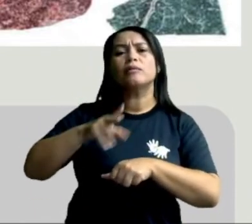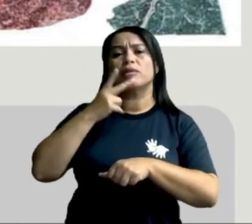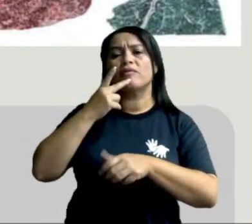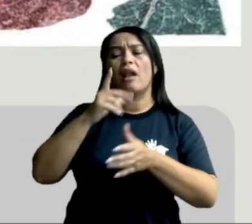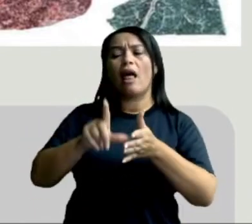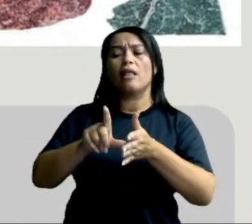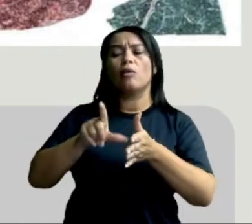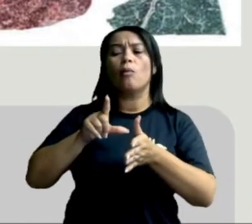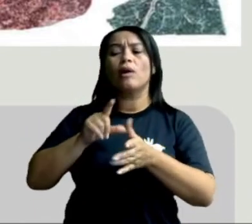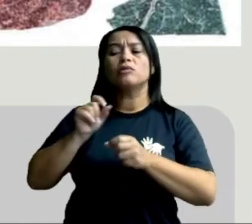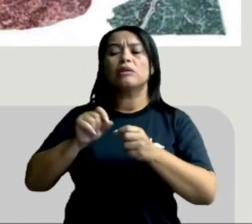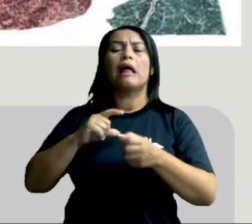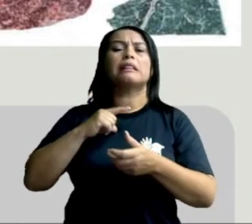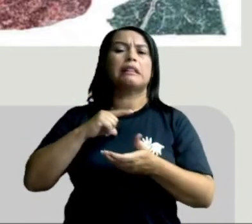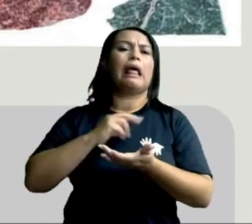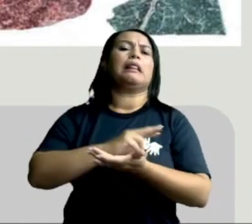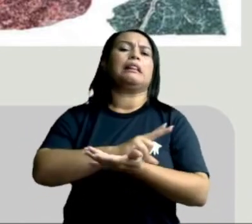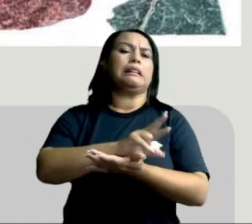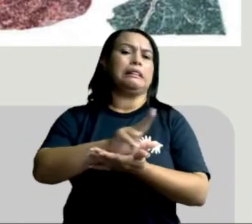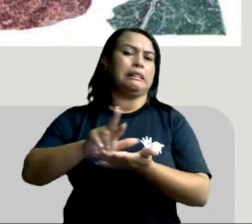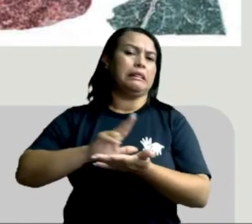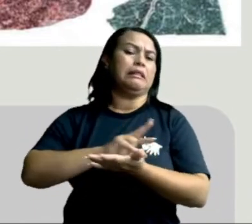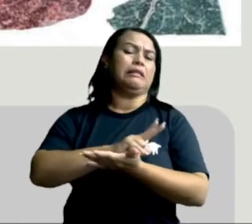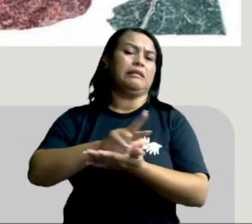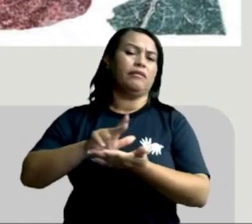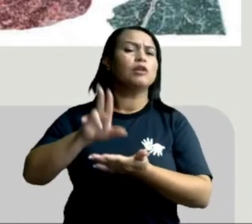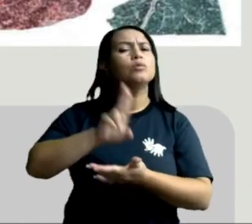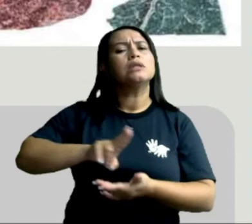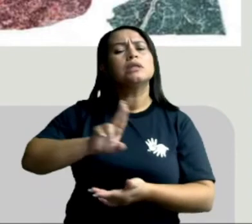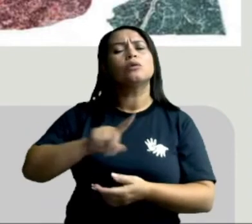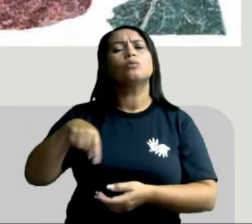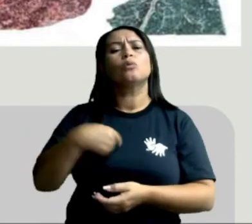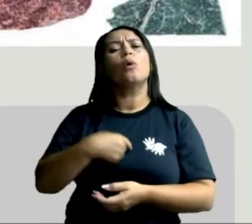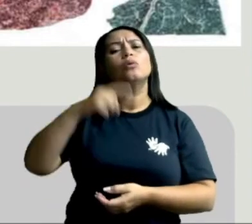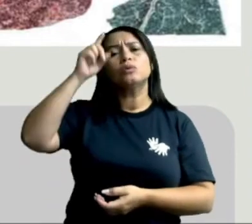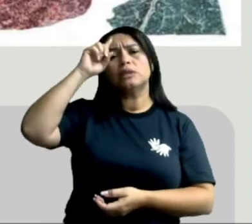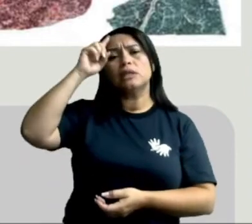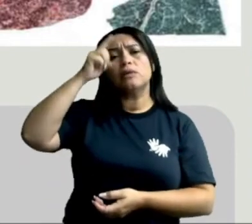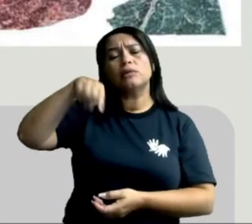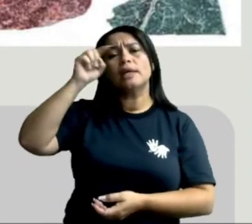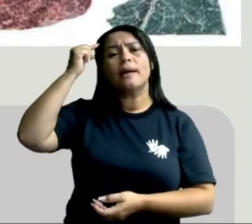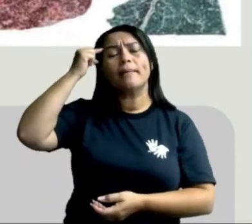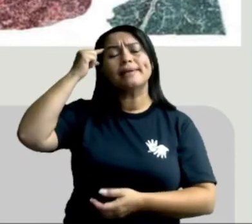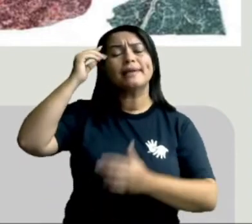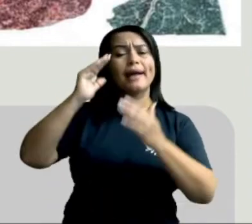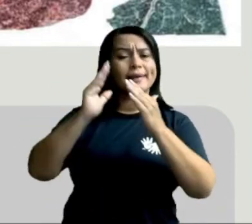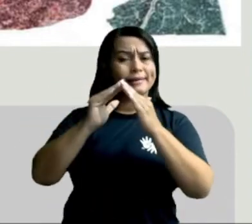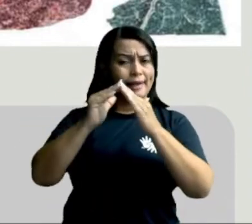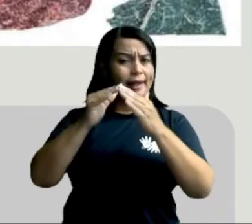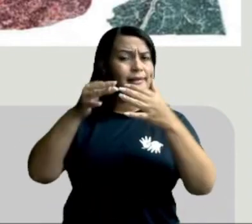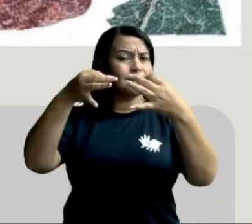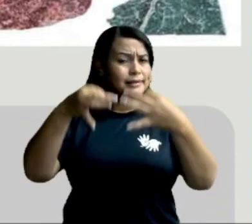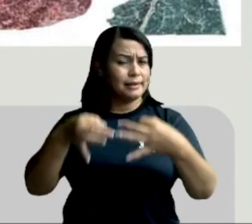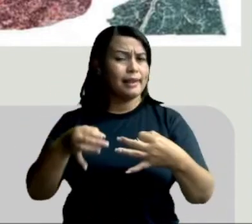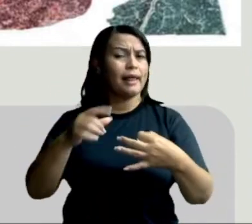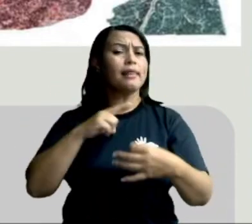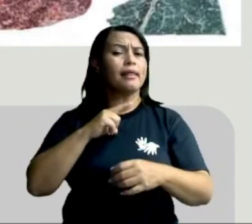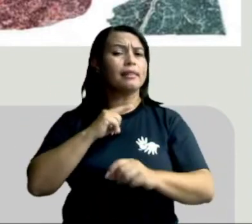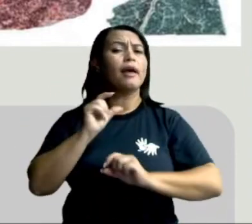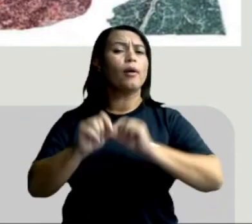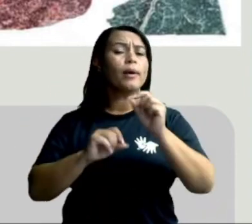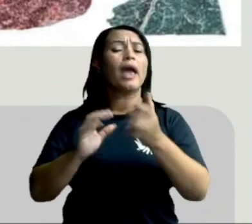infinidade de utilizações no nosso dia a dia. Se você pensar, na sua casa com certeza tem